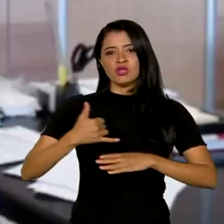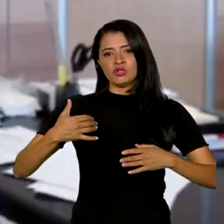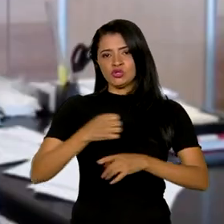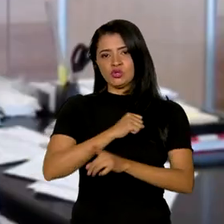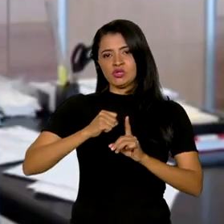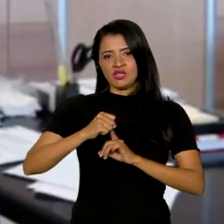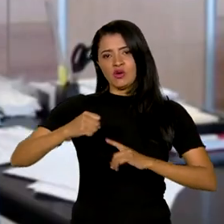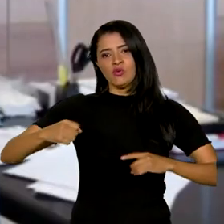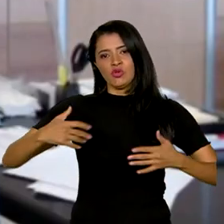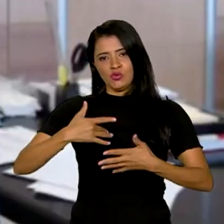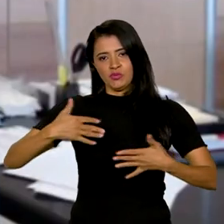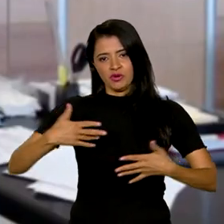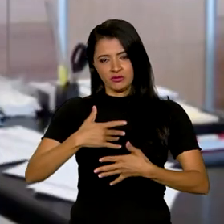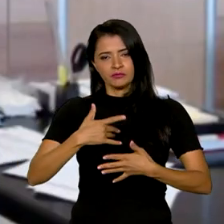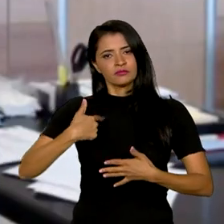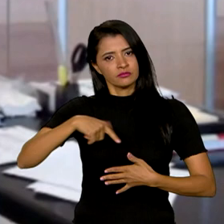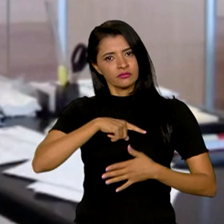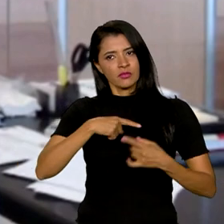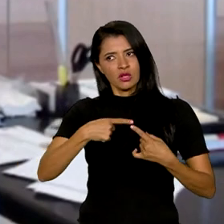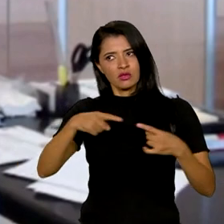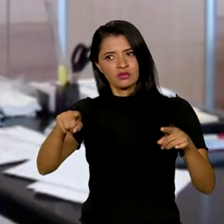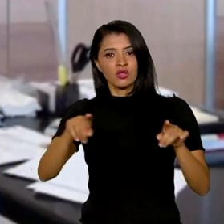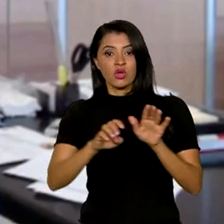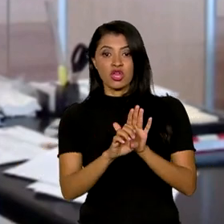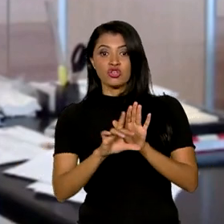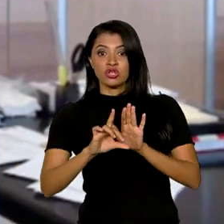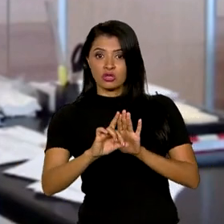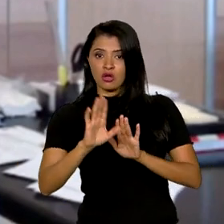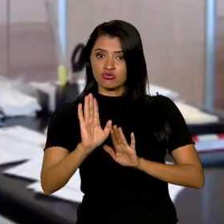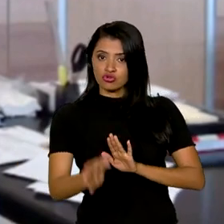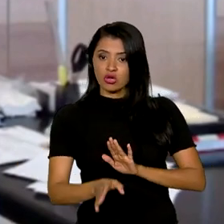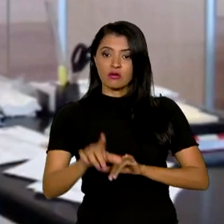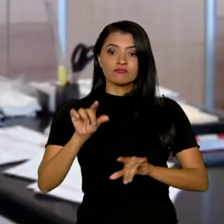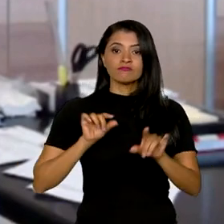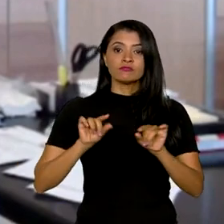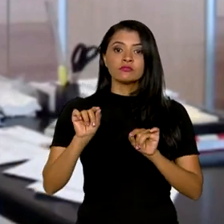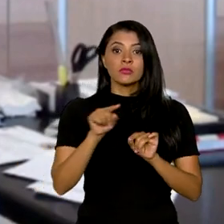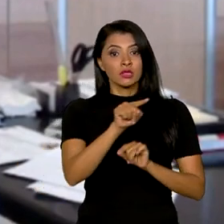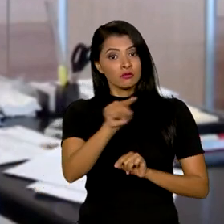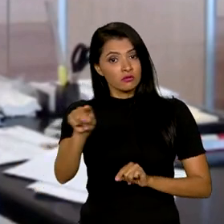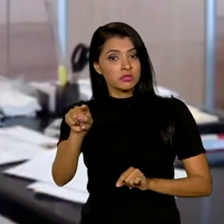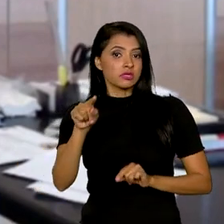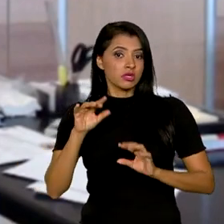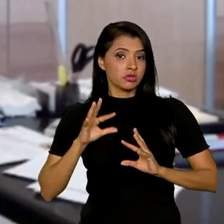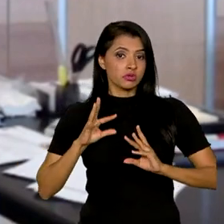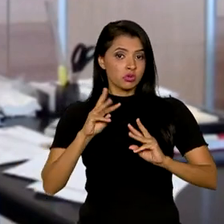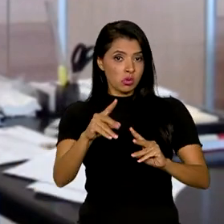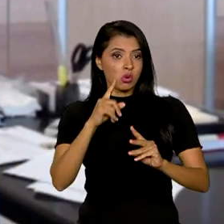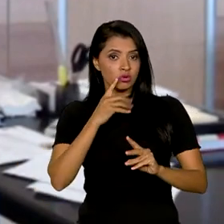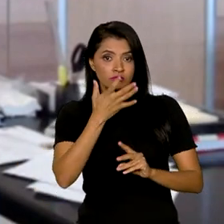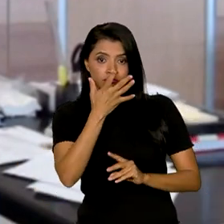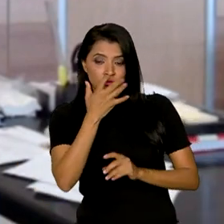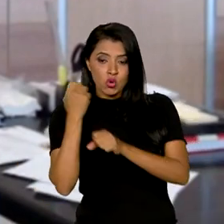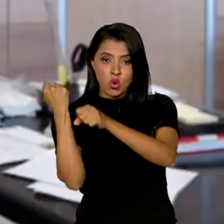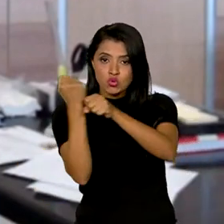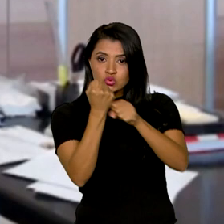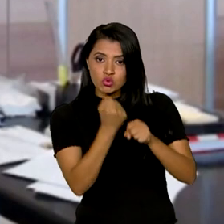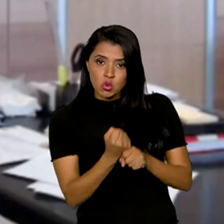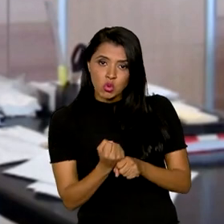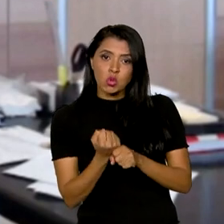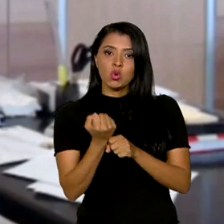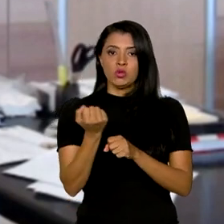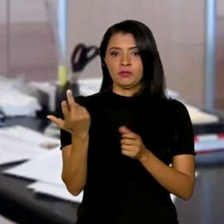Nós lançamos o processo de seleção que, para vocês aí, todos os construtores, o